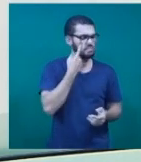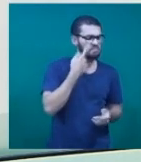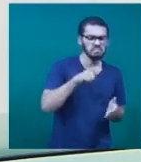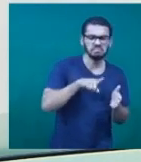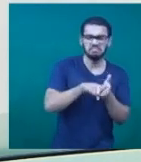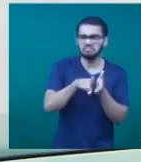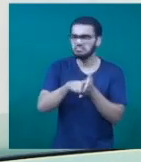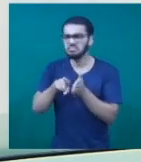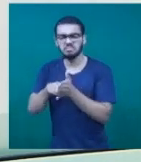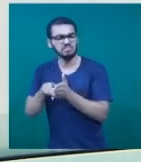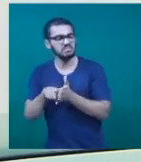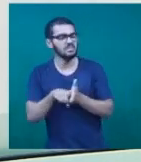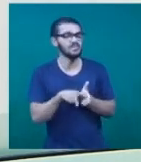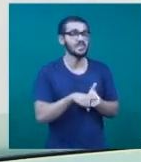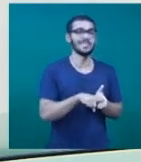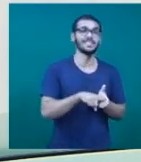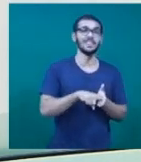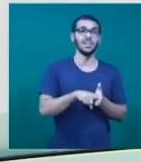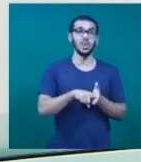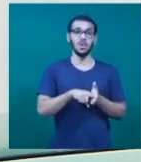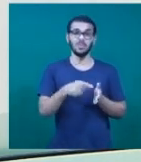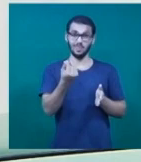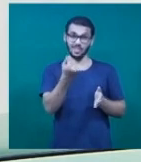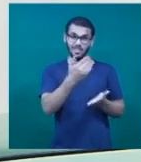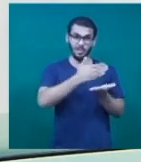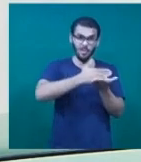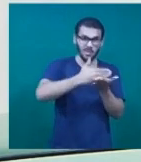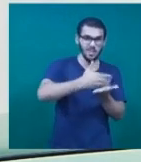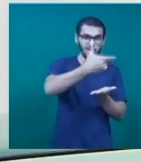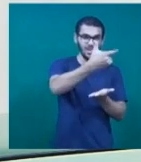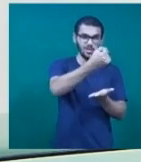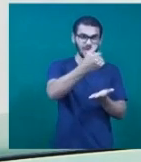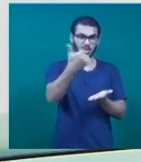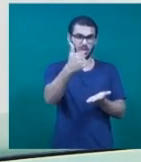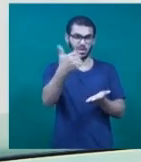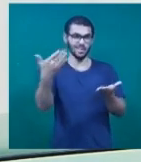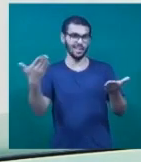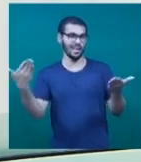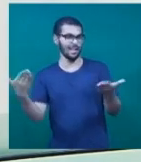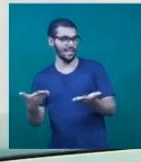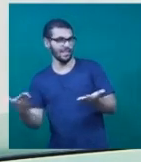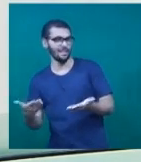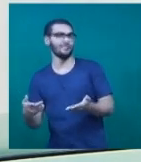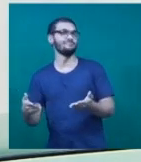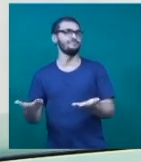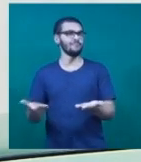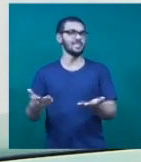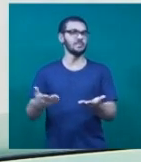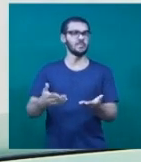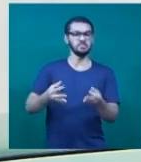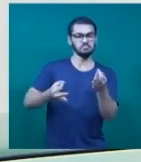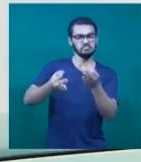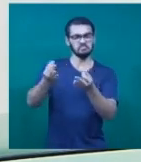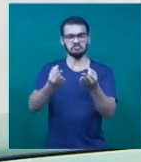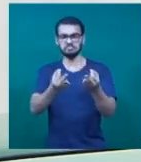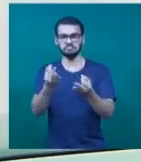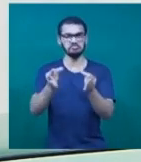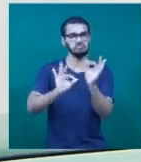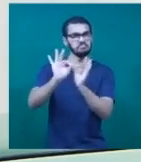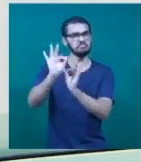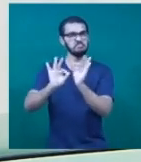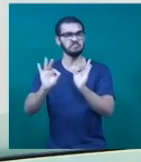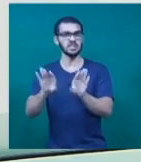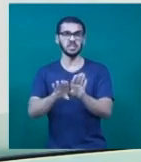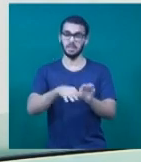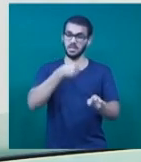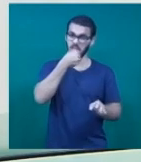Esse dinheiro foi sendo liberado de 2011 pra cá e vem de ajustes de conduta. E ainda durante a entrevista coletiva, foi